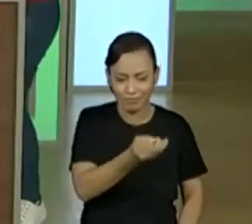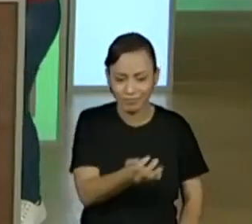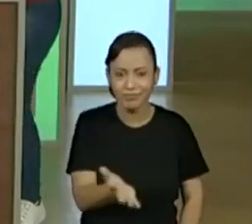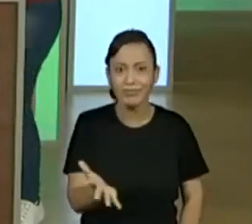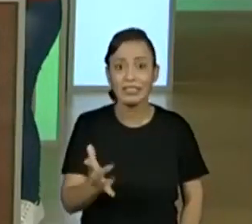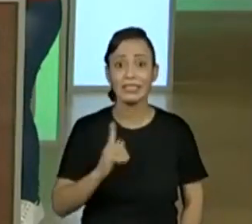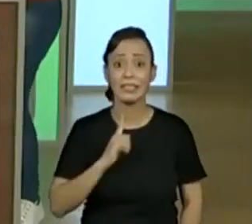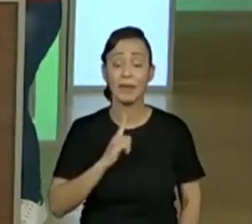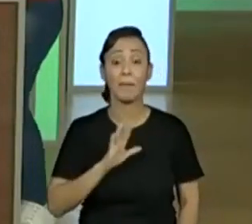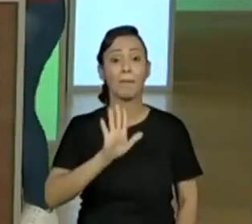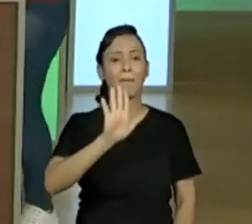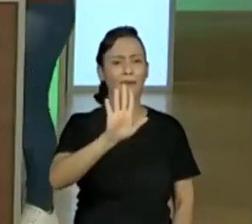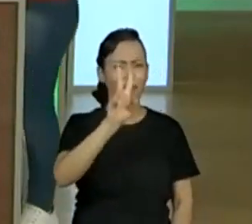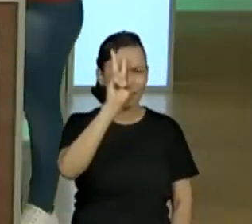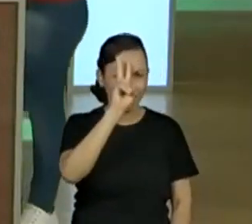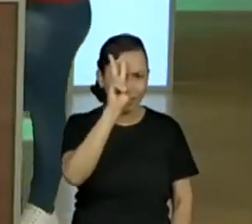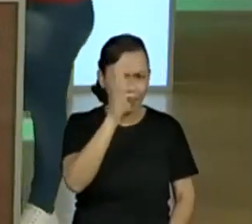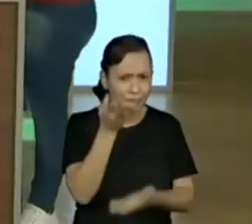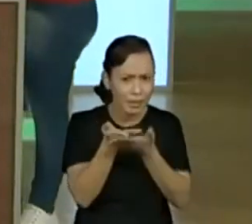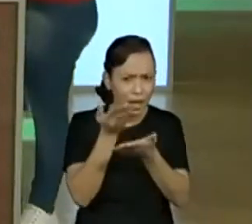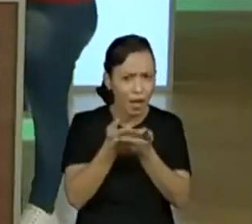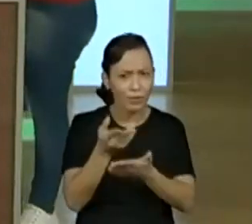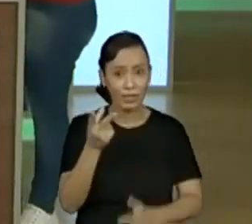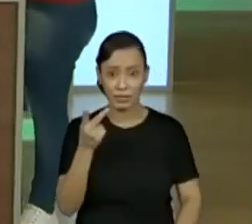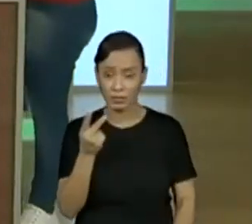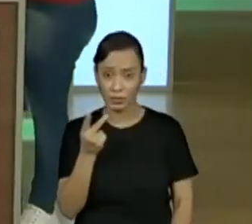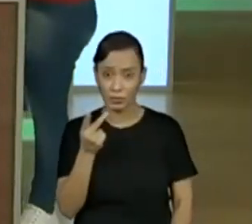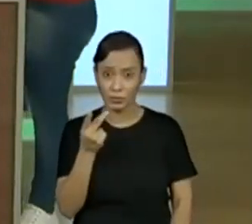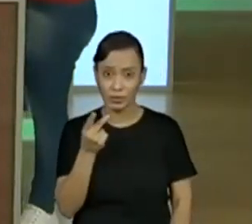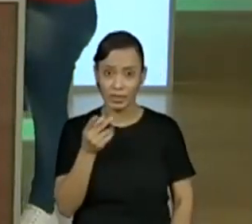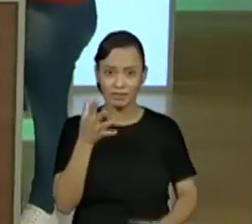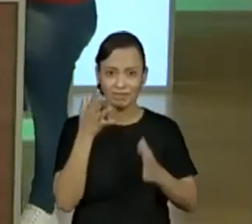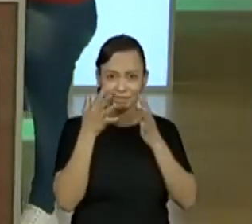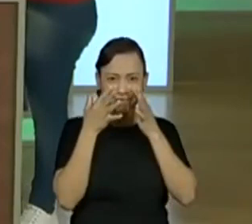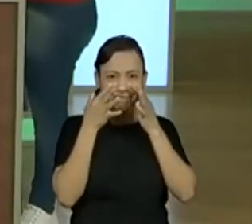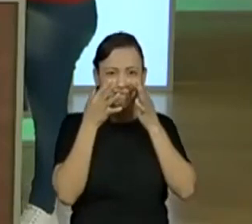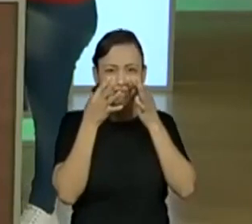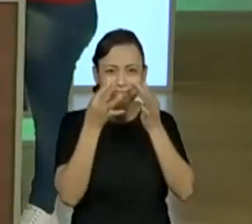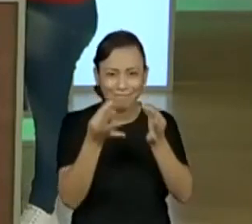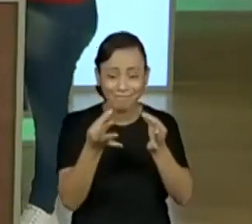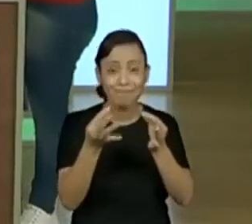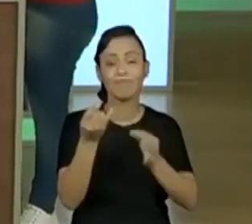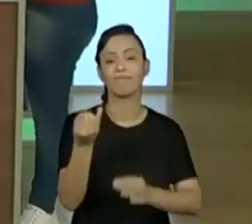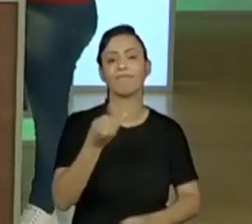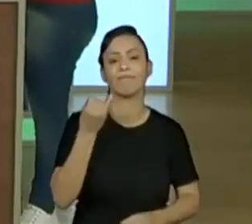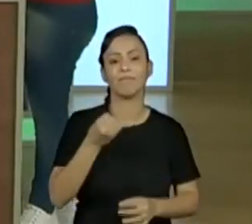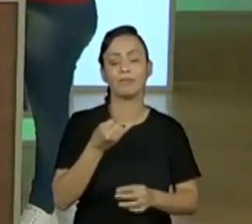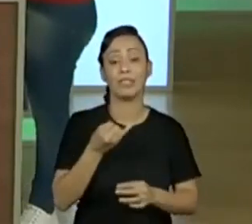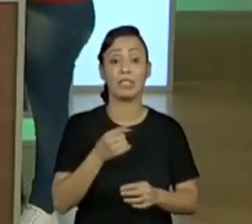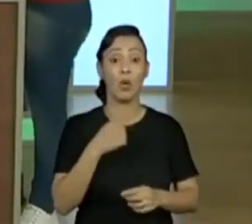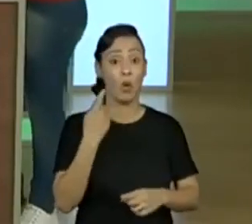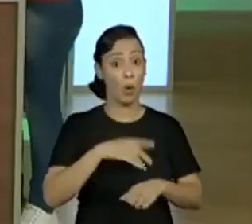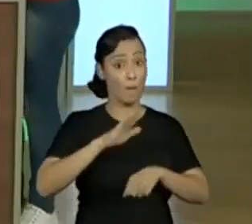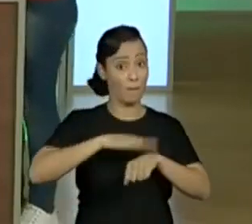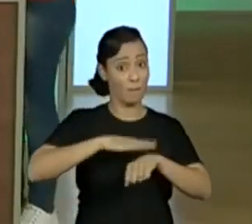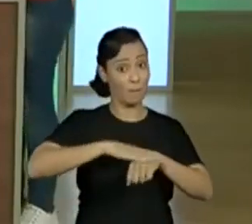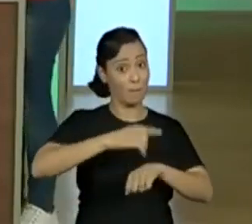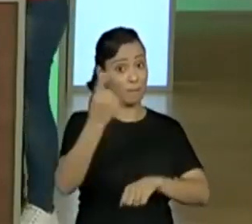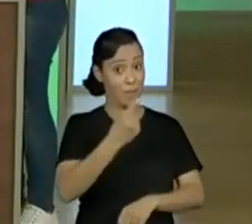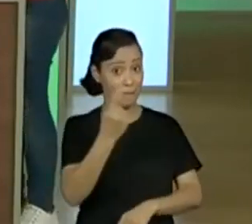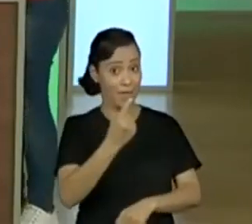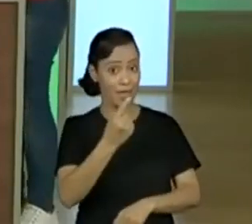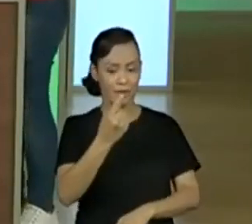prestar atenção nos dados. Então, nessa rodada, gente está marcando só as jogadas de quem? Da